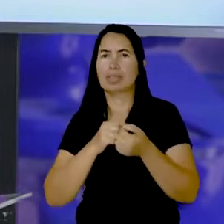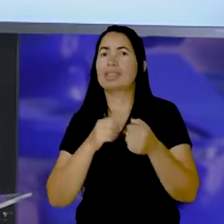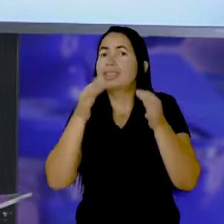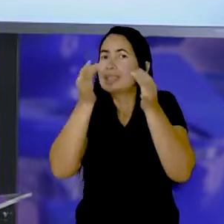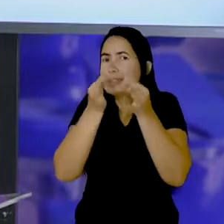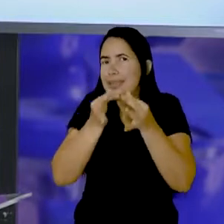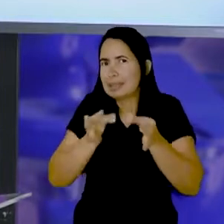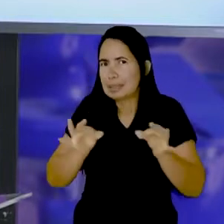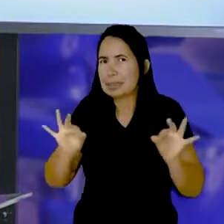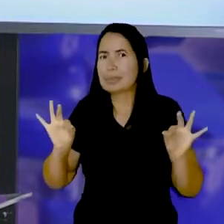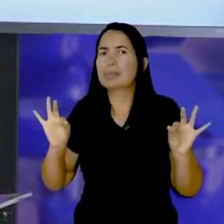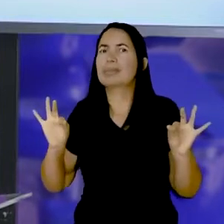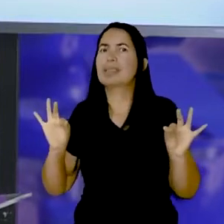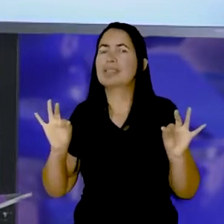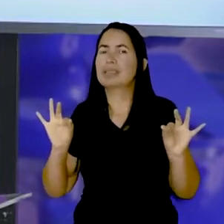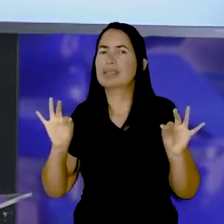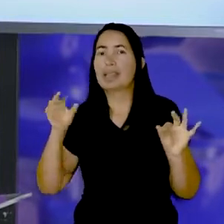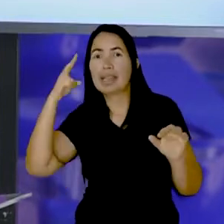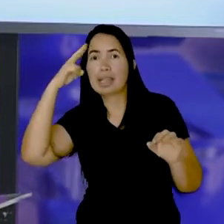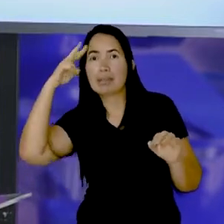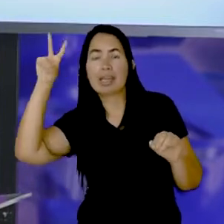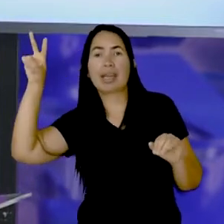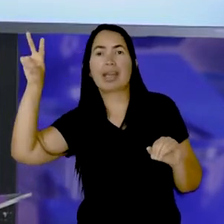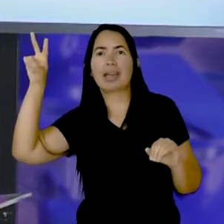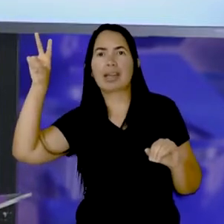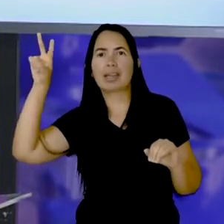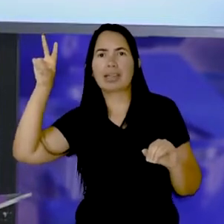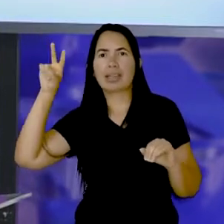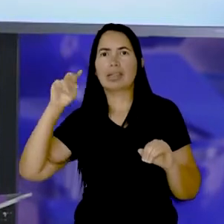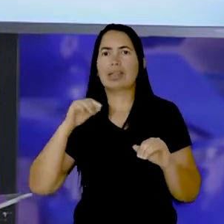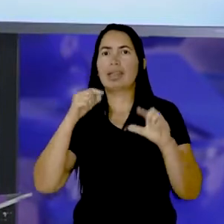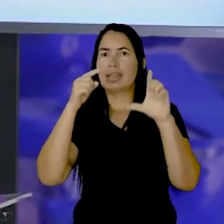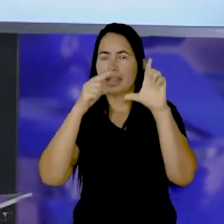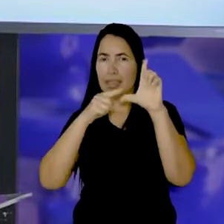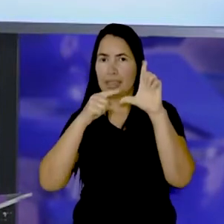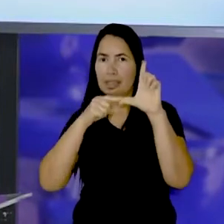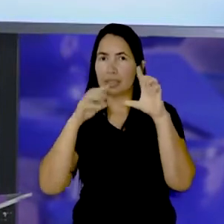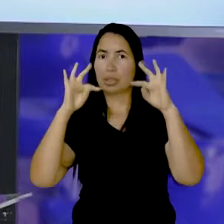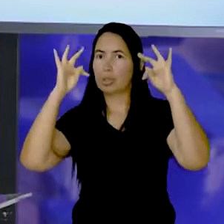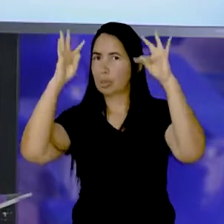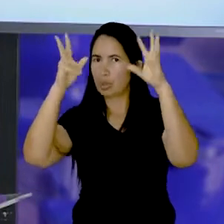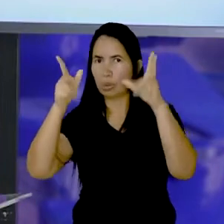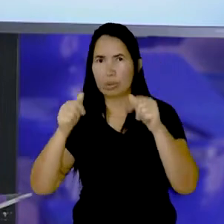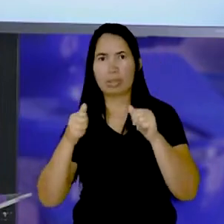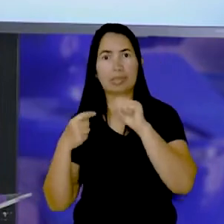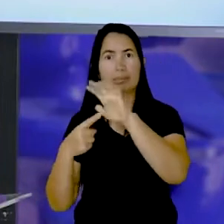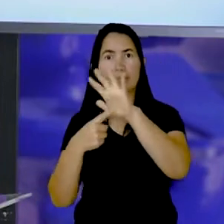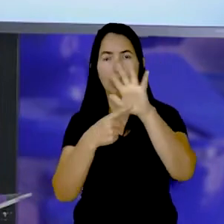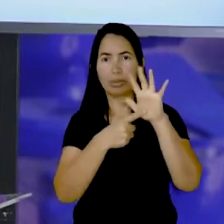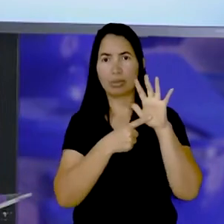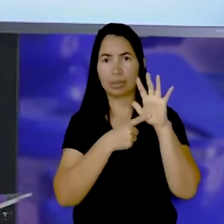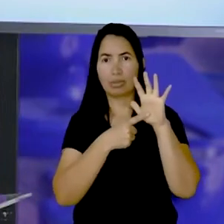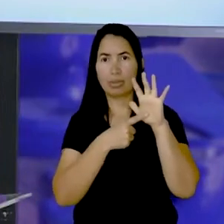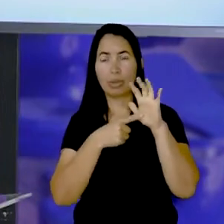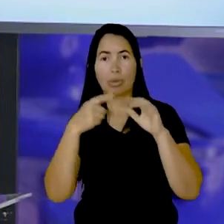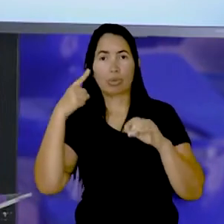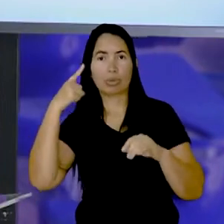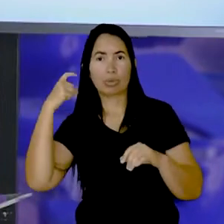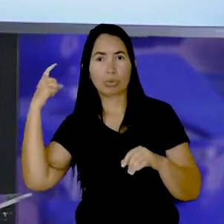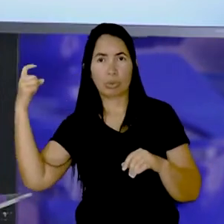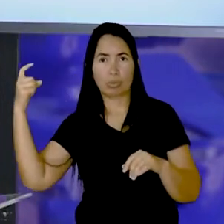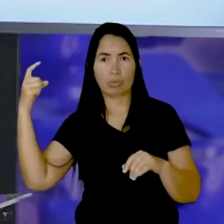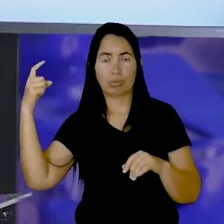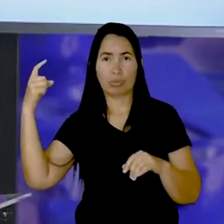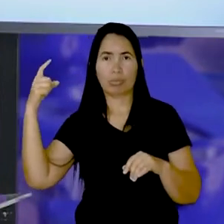simples, meus amores Lembrem-se que Todas as letras Elas representam um som Elas têm um som